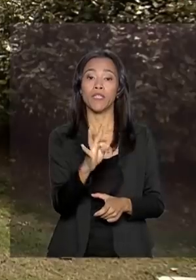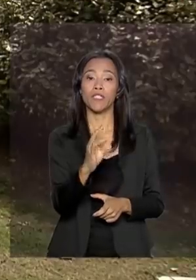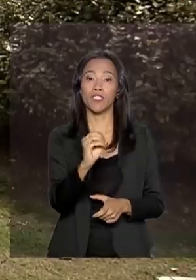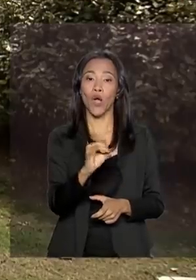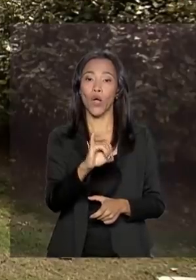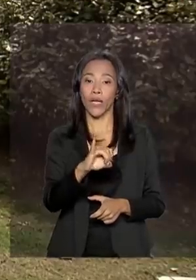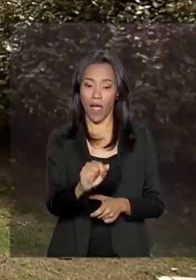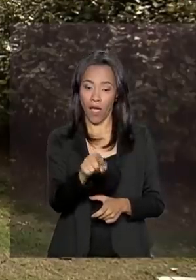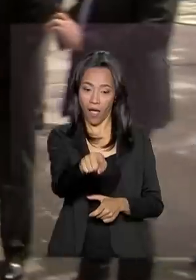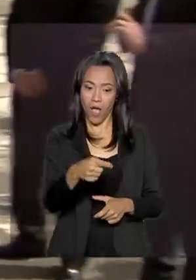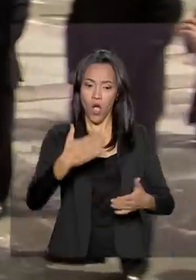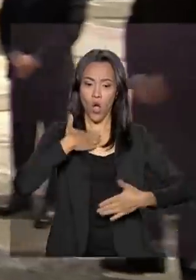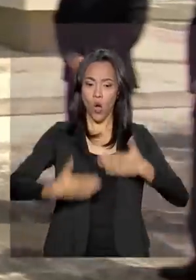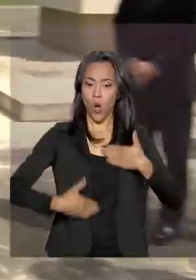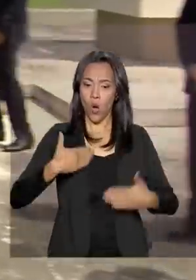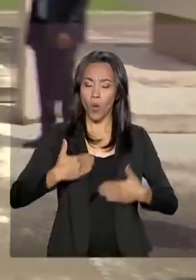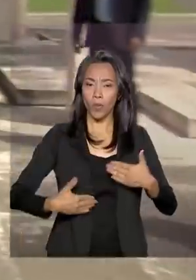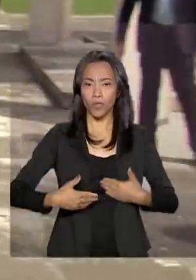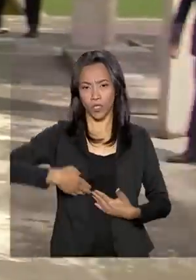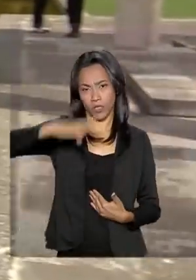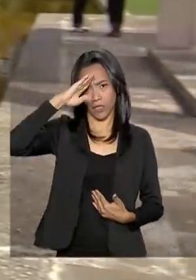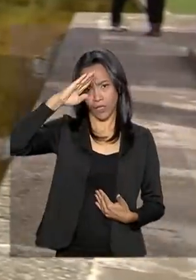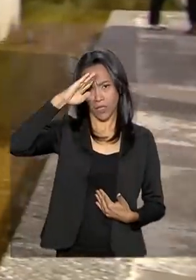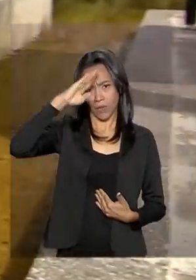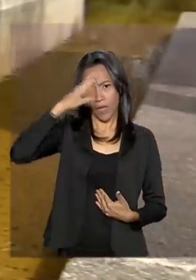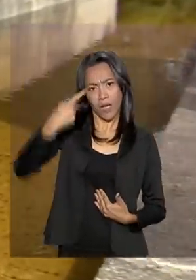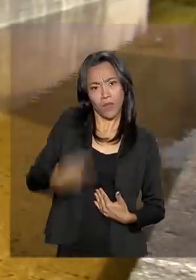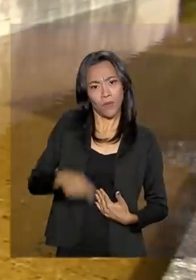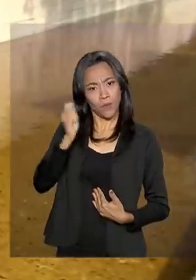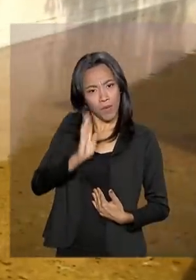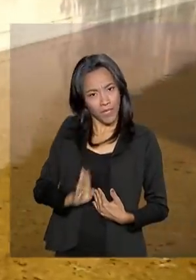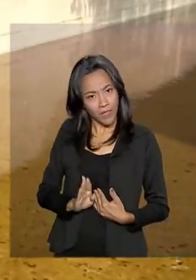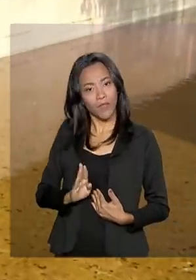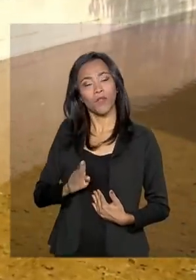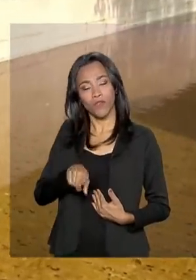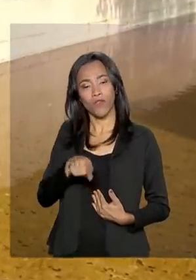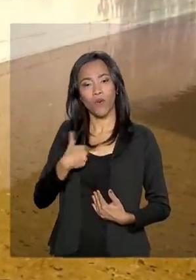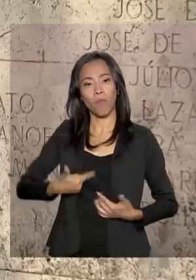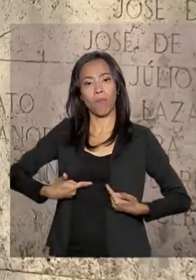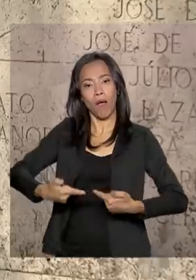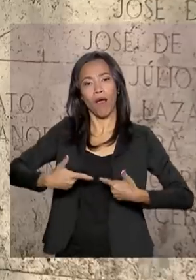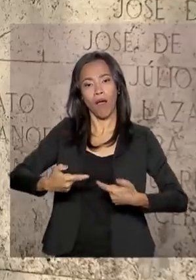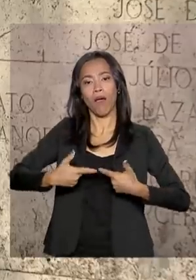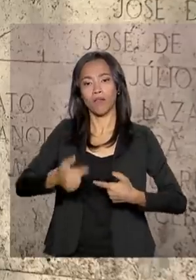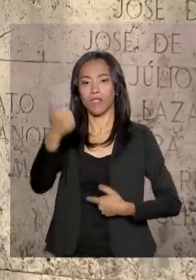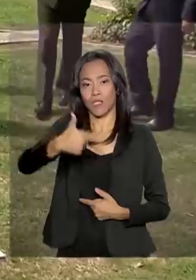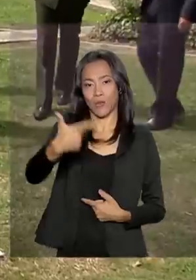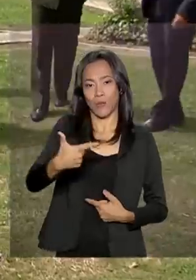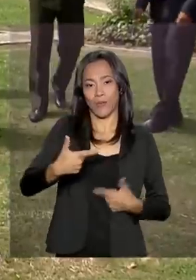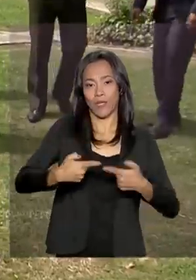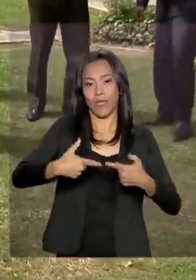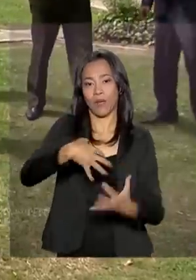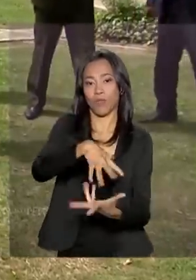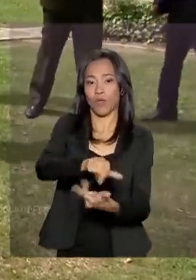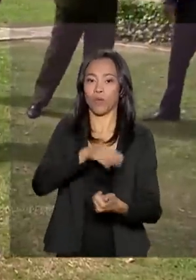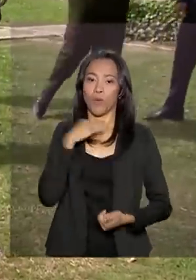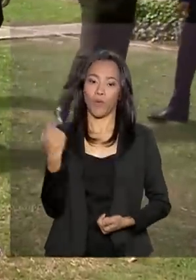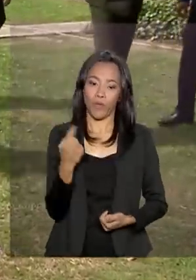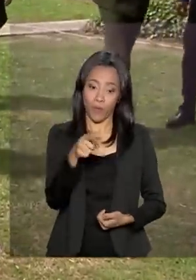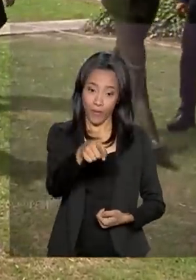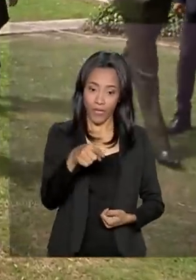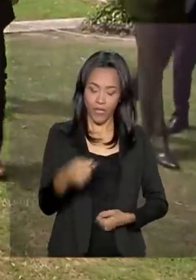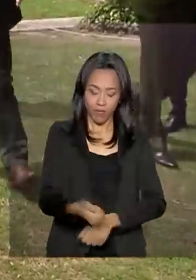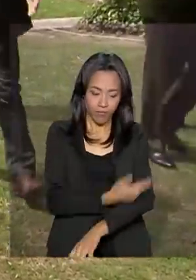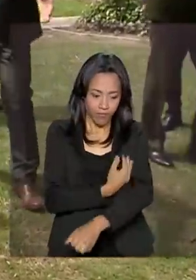corpos de soldados da Força Expedicionária Brasileira mortos na Segunda Guerra Mundial. O vice-presidente se